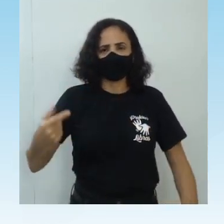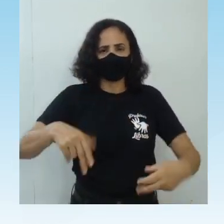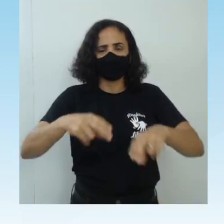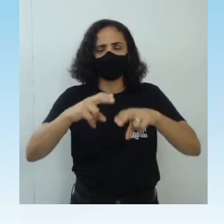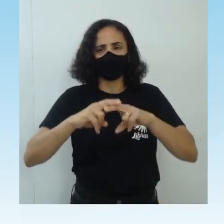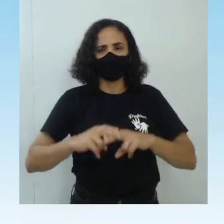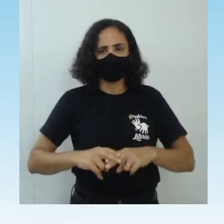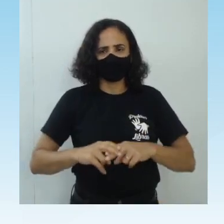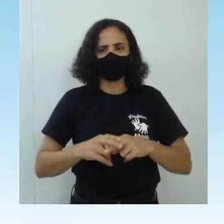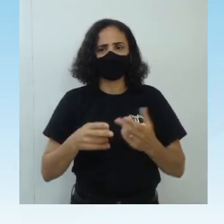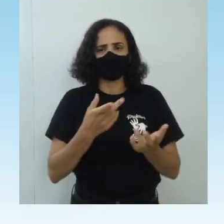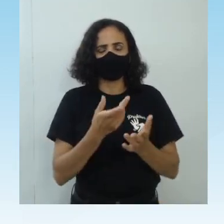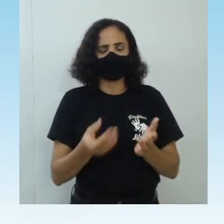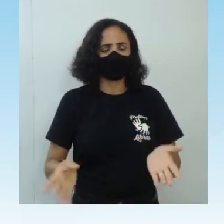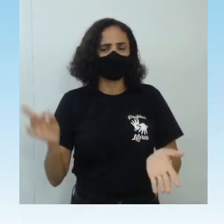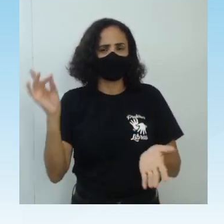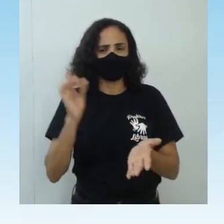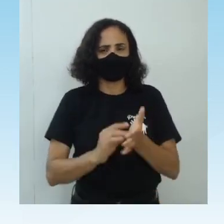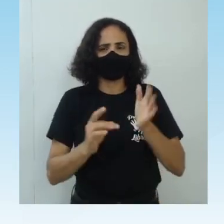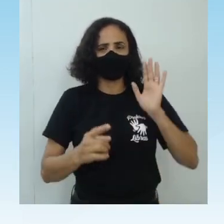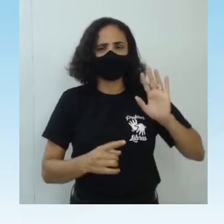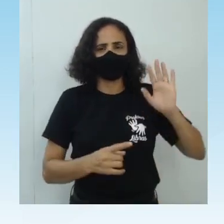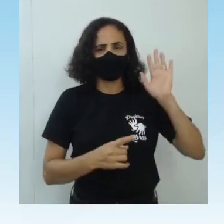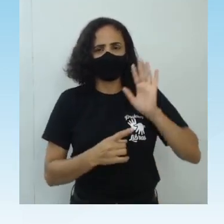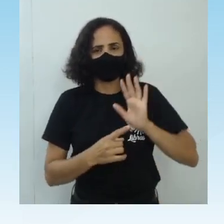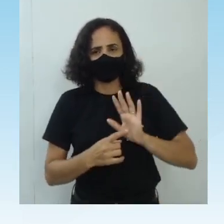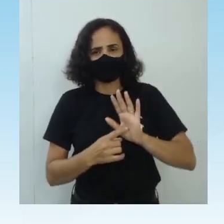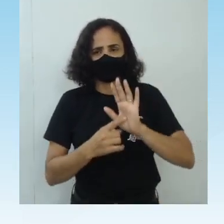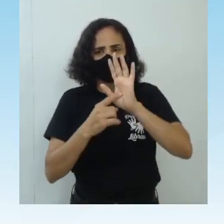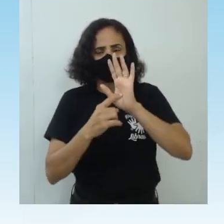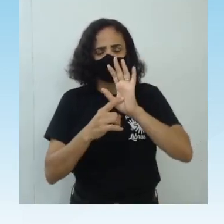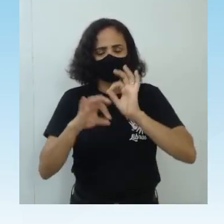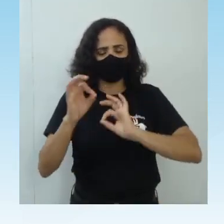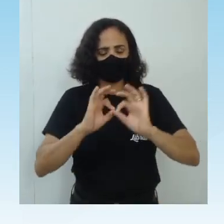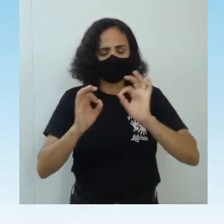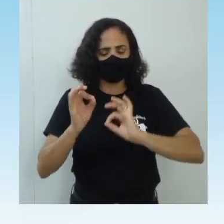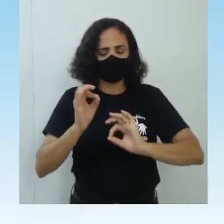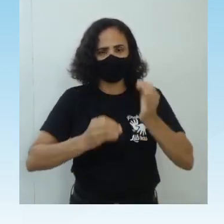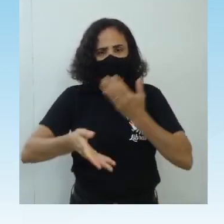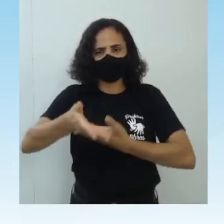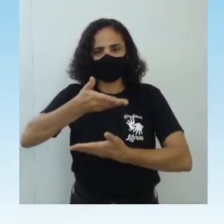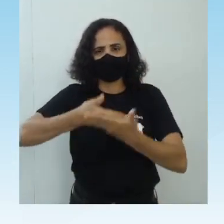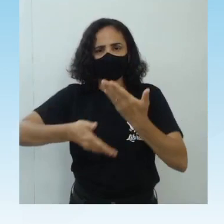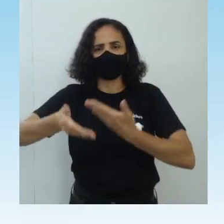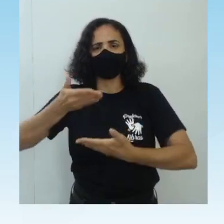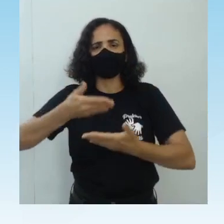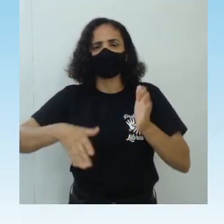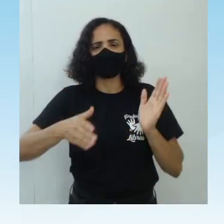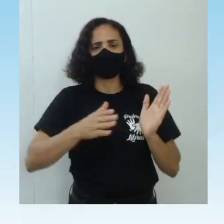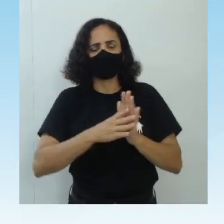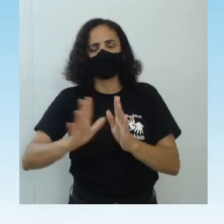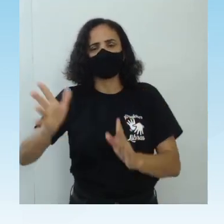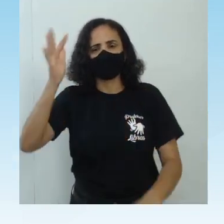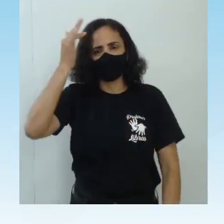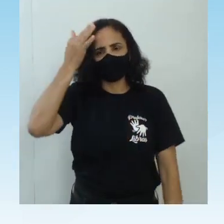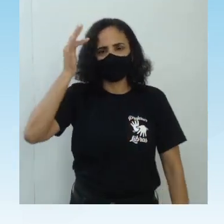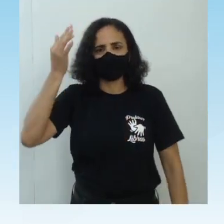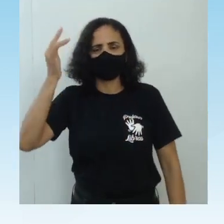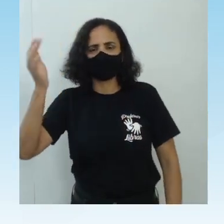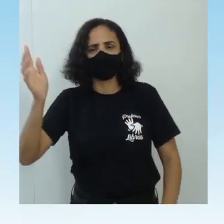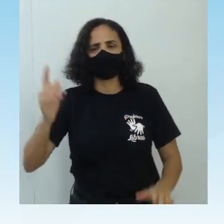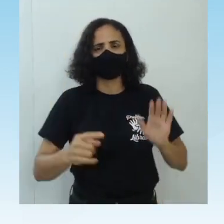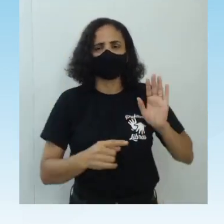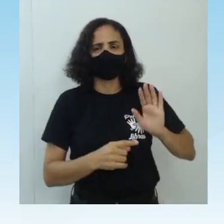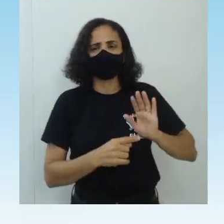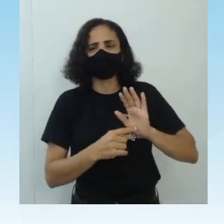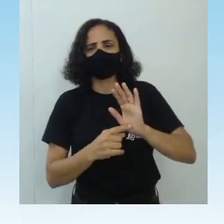julgar que essa realidade vai operar de acordo com as relações causais a filosofia afirma por